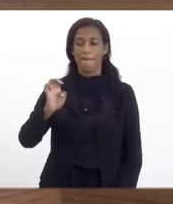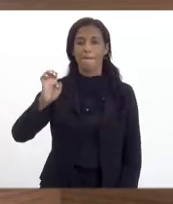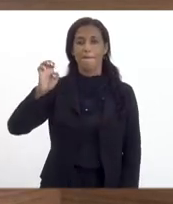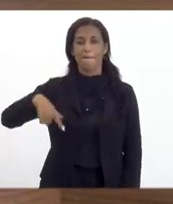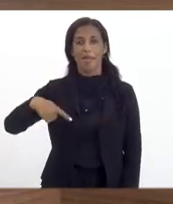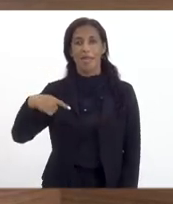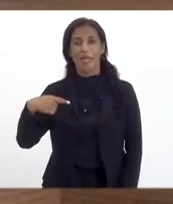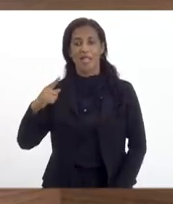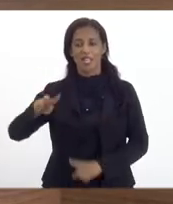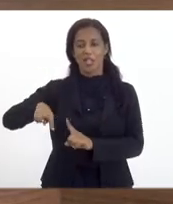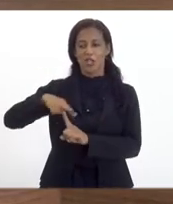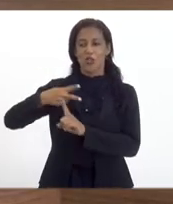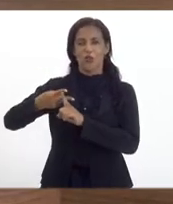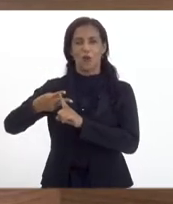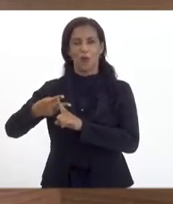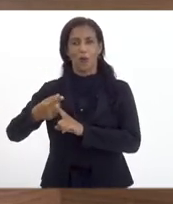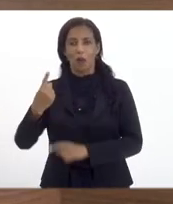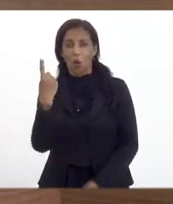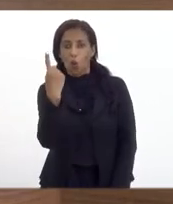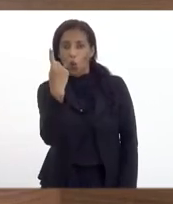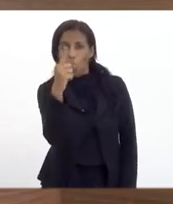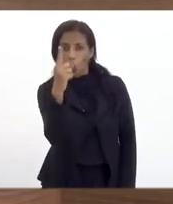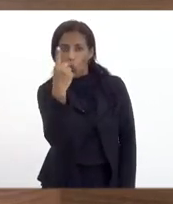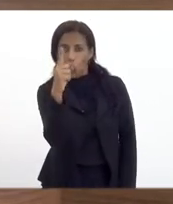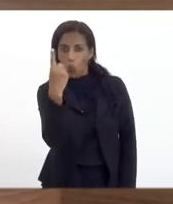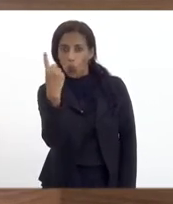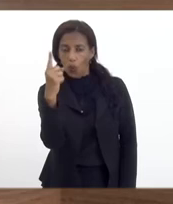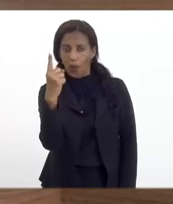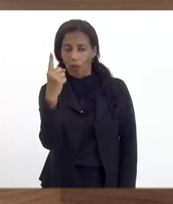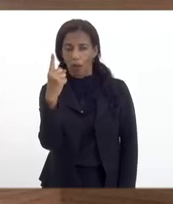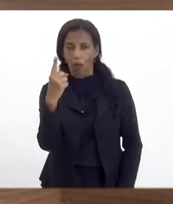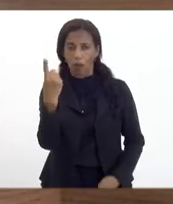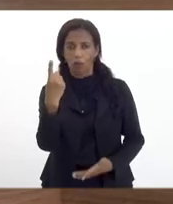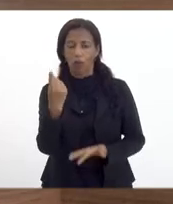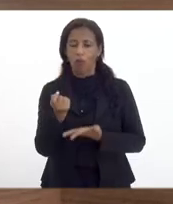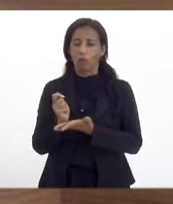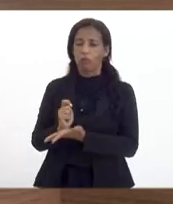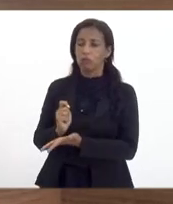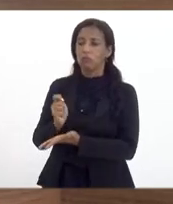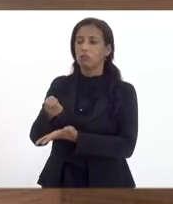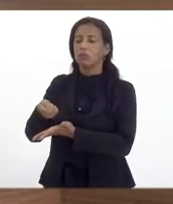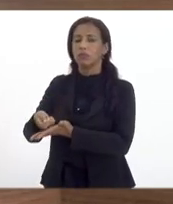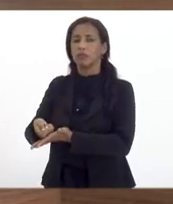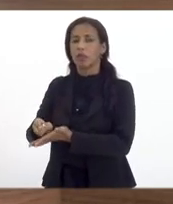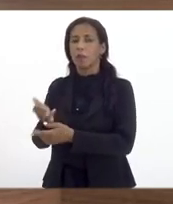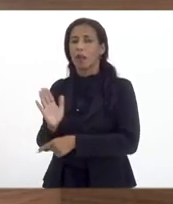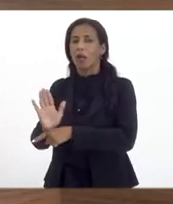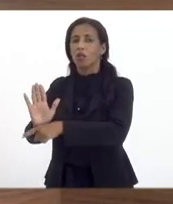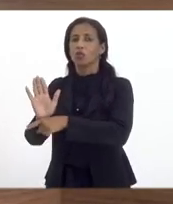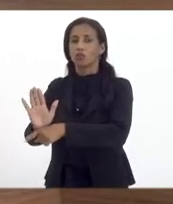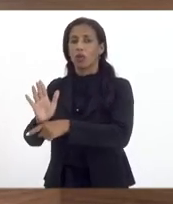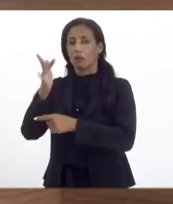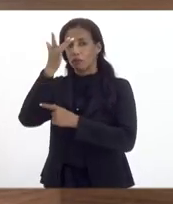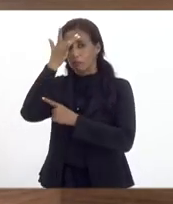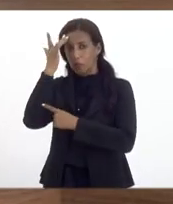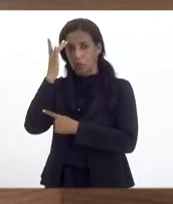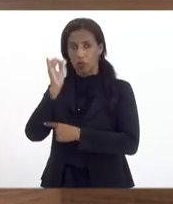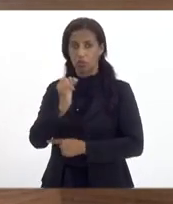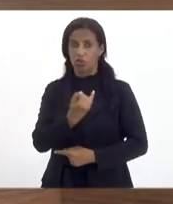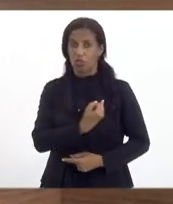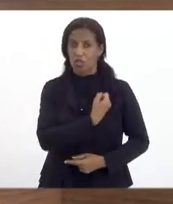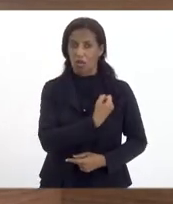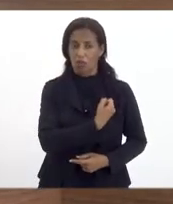cada um real que o nosso integrante contribuía para acolher os moradores de Itaguaí que foram